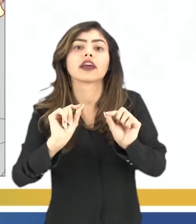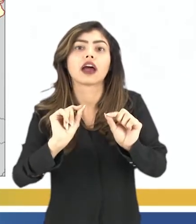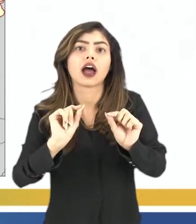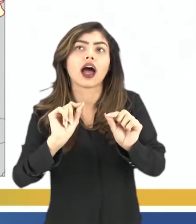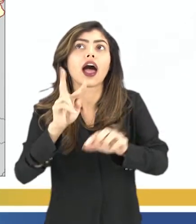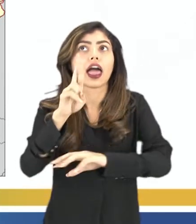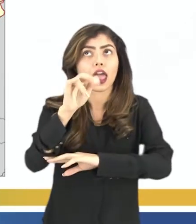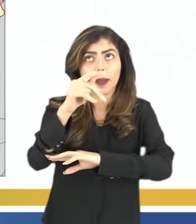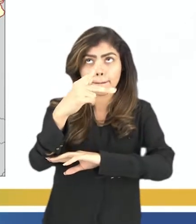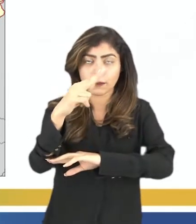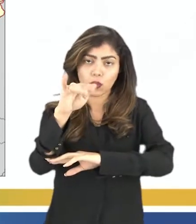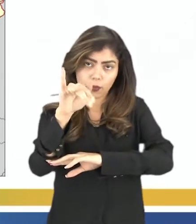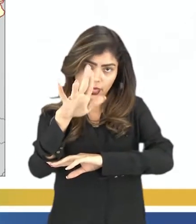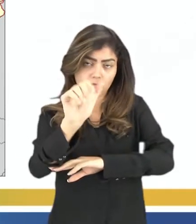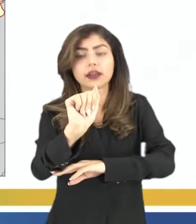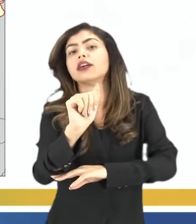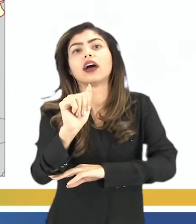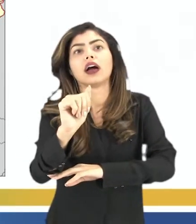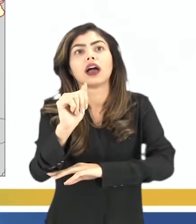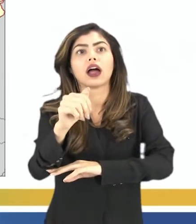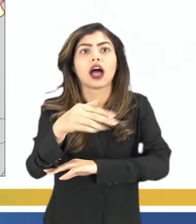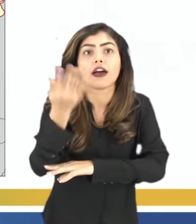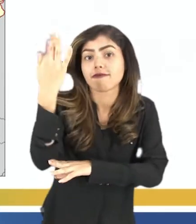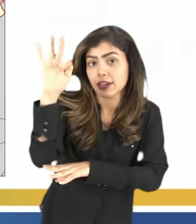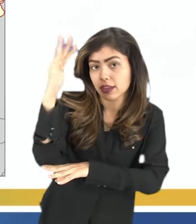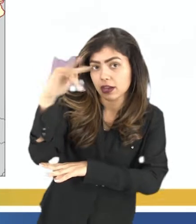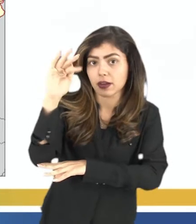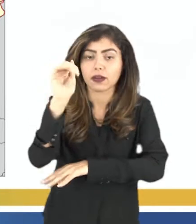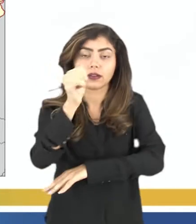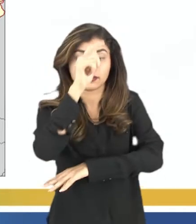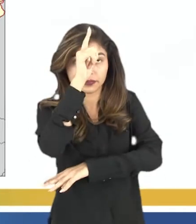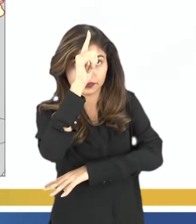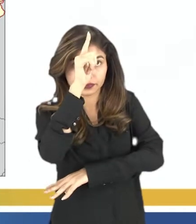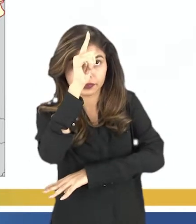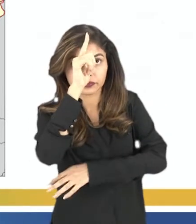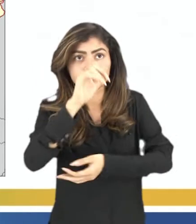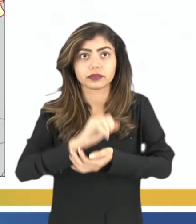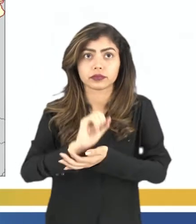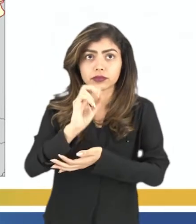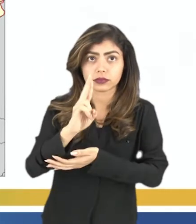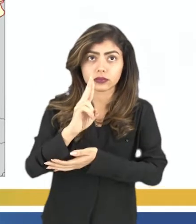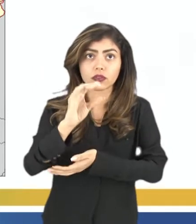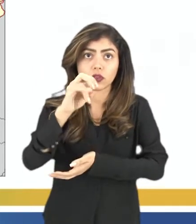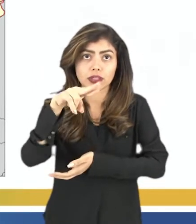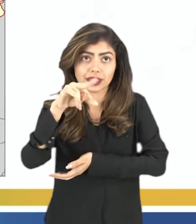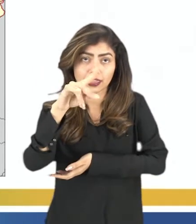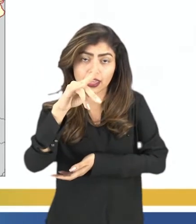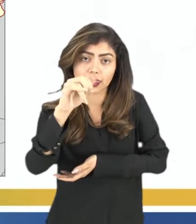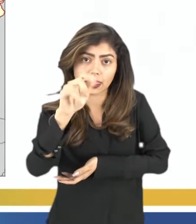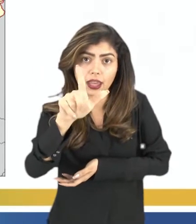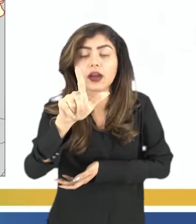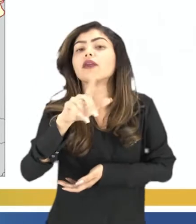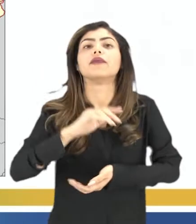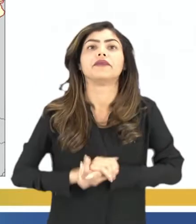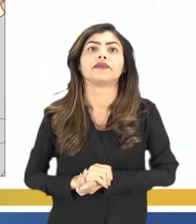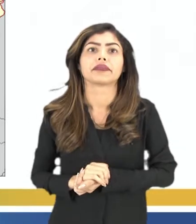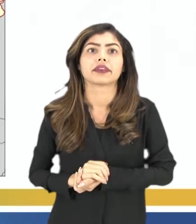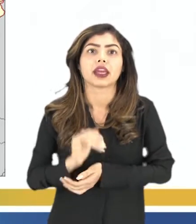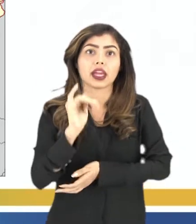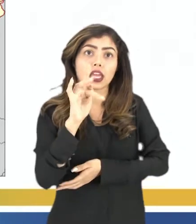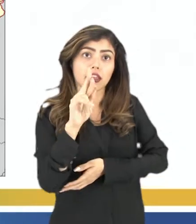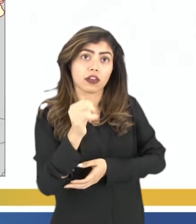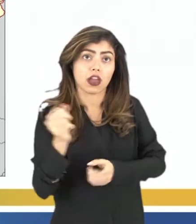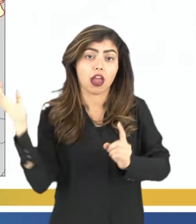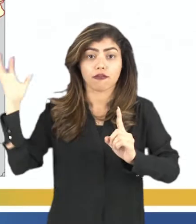repúblicas. A República Federal Alemã, né? Ou Alemanha Ocidental com capital em um capital Sobre a influência